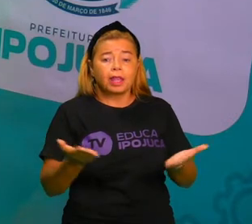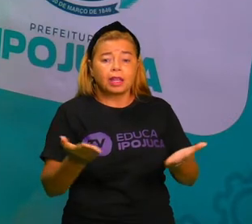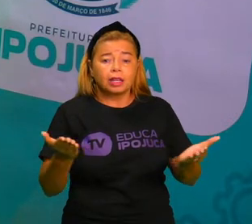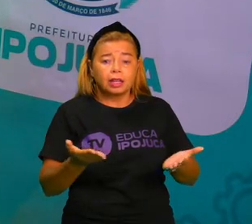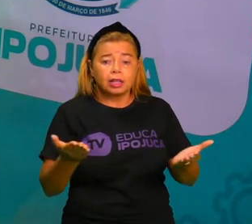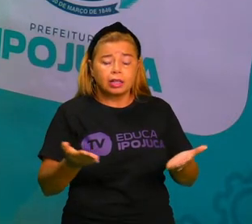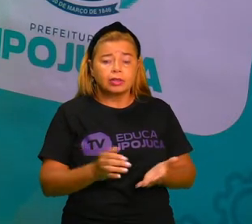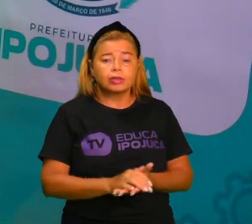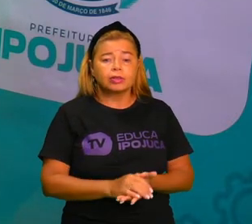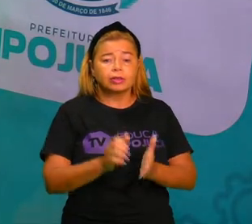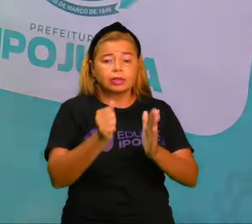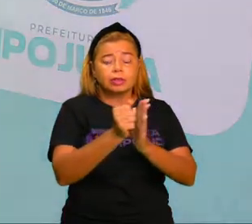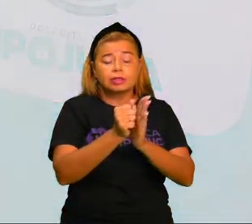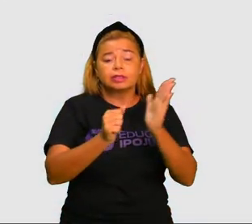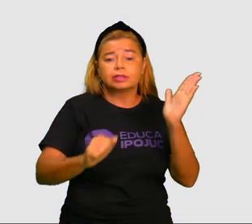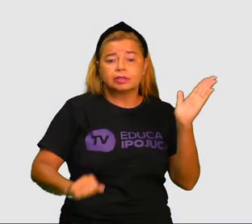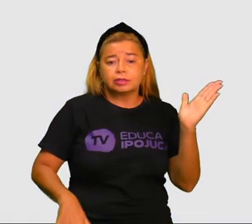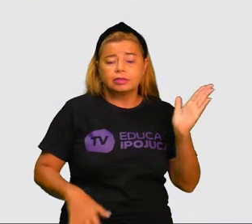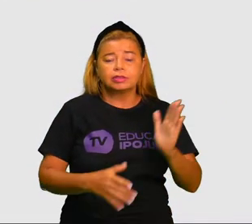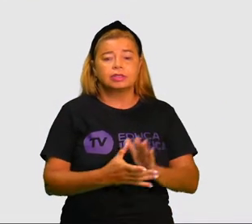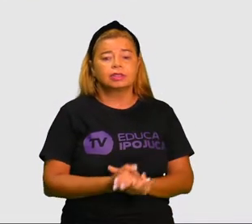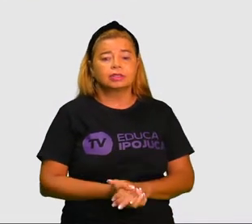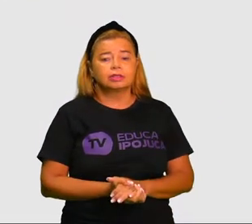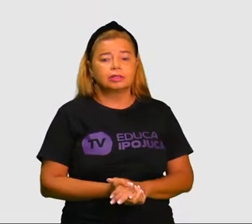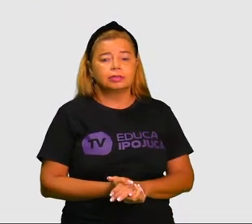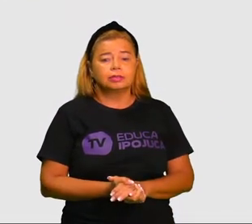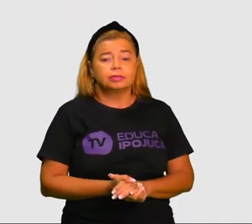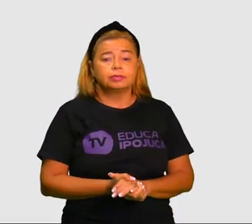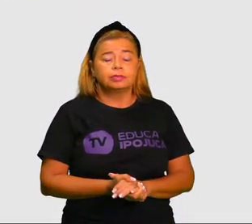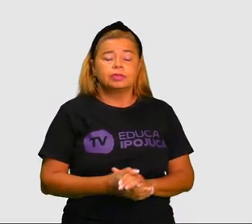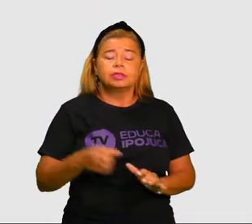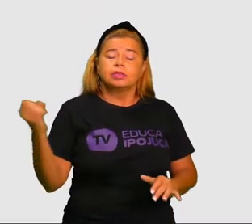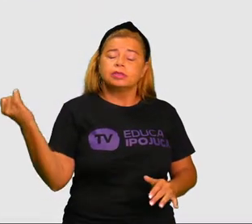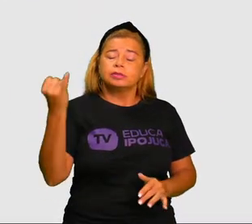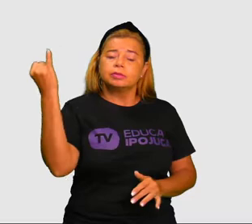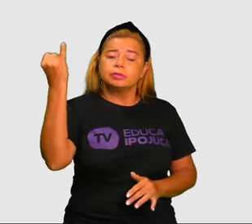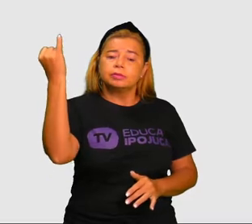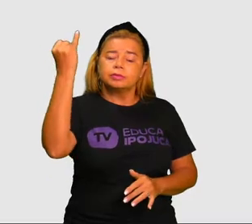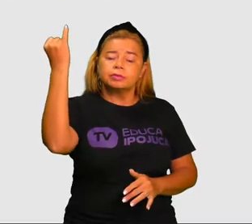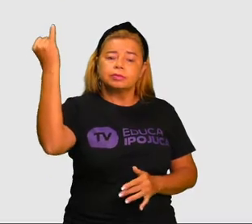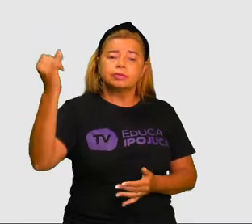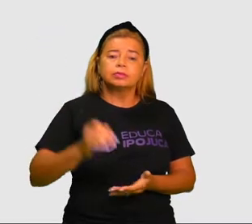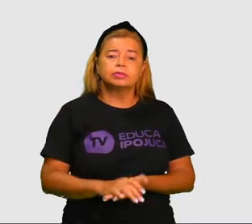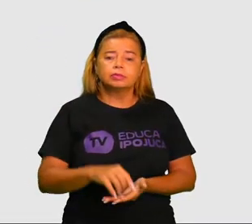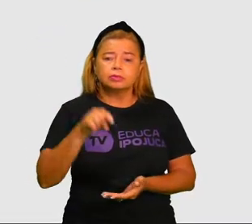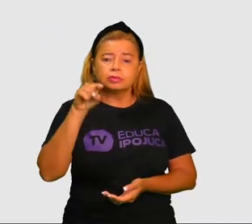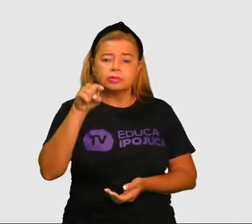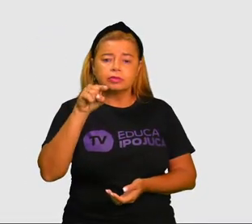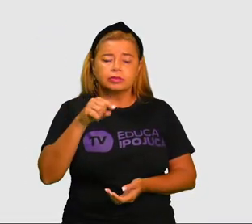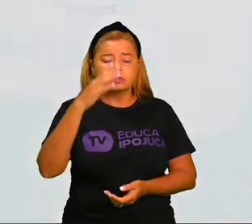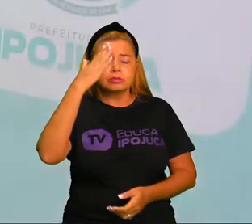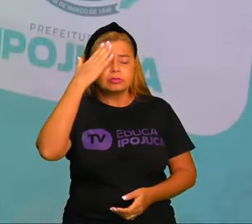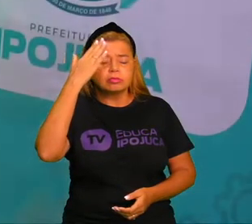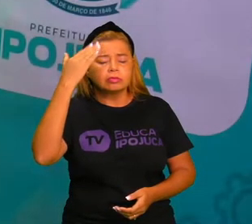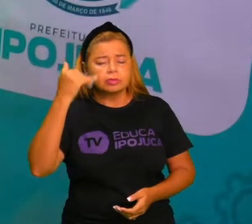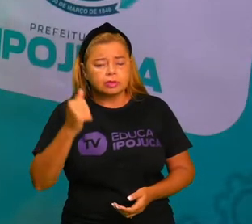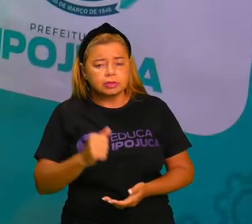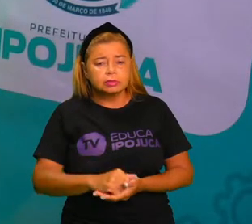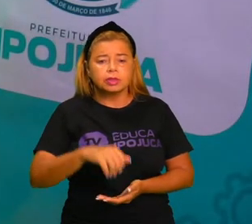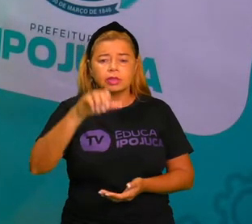a nossa atividade. Olhe, é importante vocês lembrar do alfabeto.